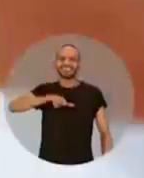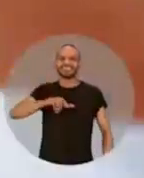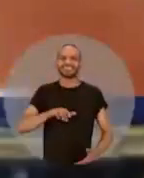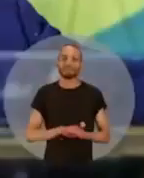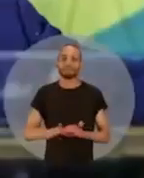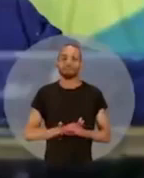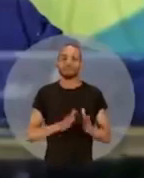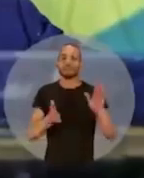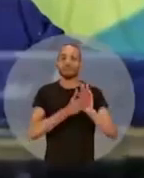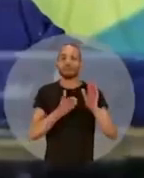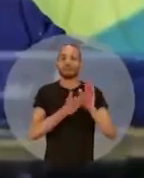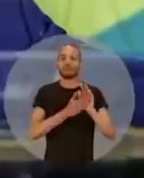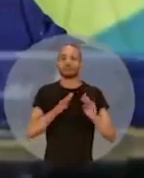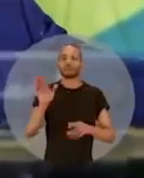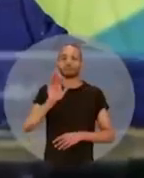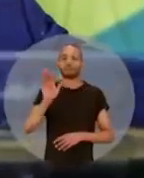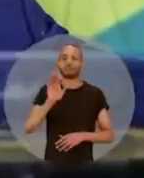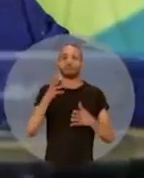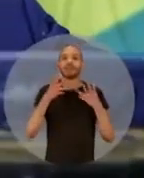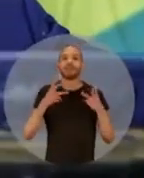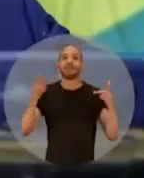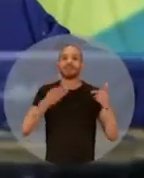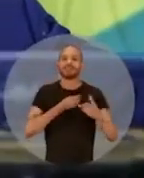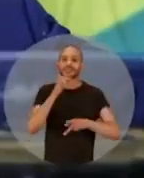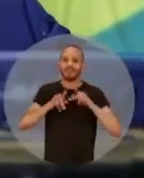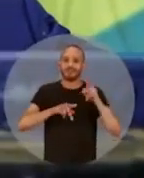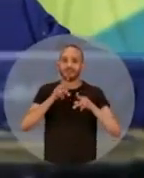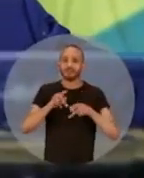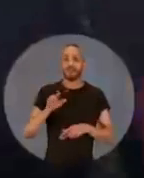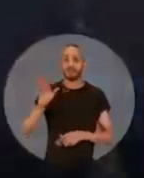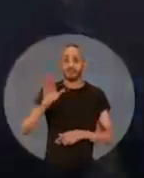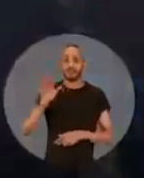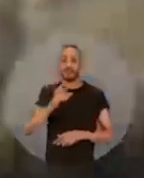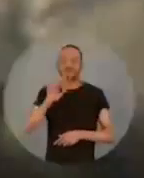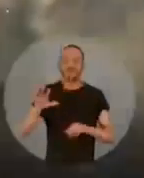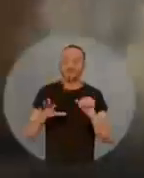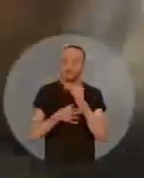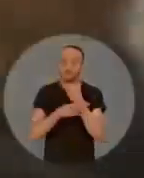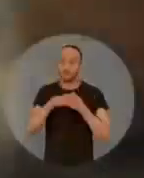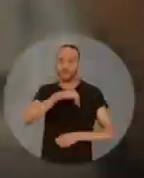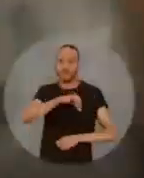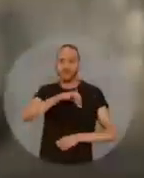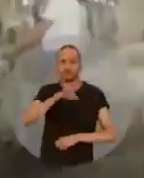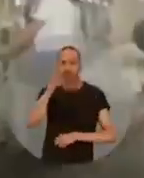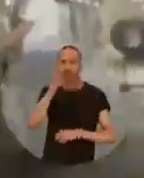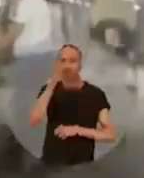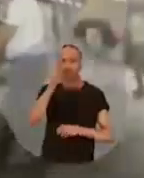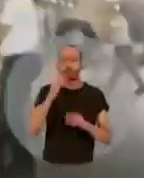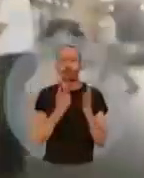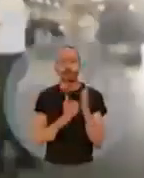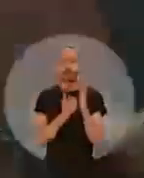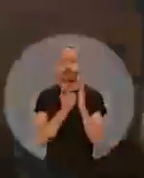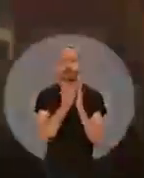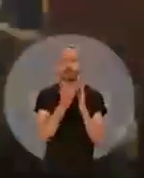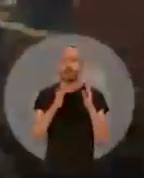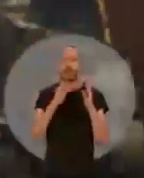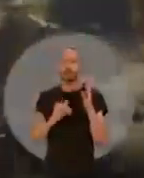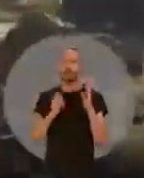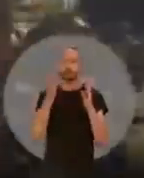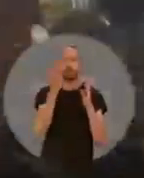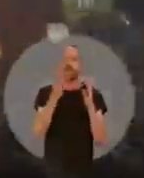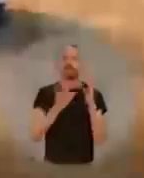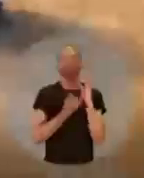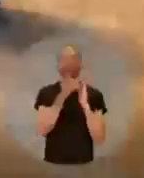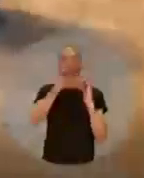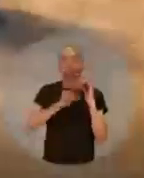novo Propostas do Lula para melhorar a vida do povo Lula vai garantir salário mínimo forte, com aumentos sempre acima da